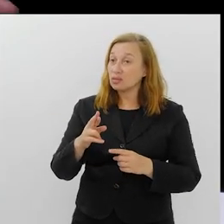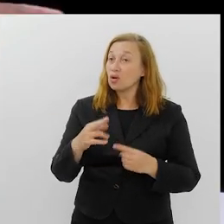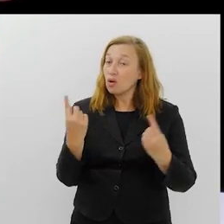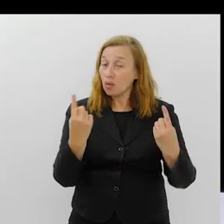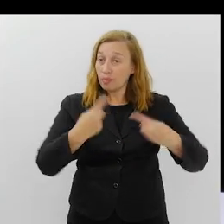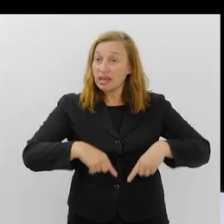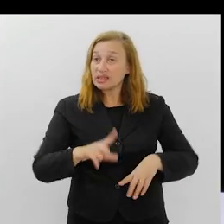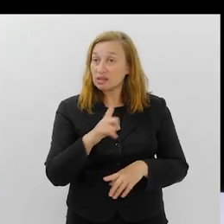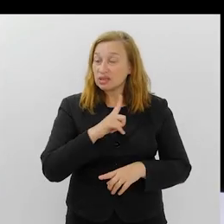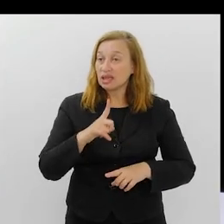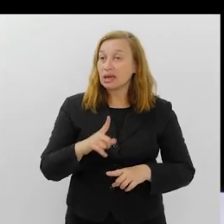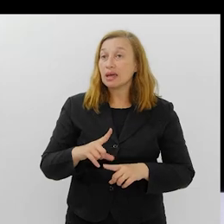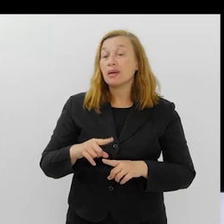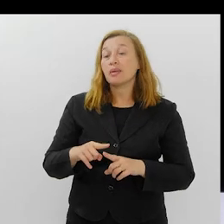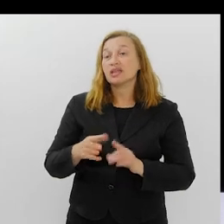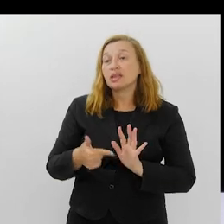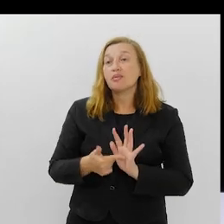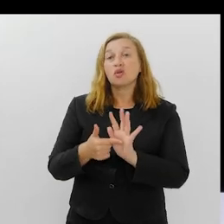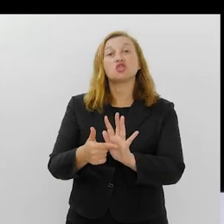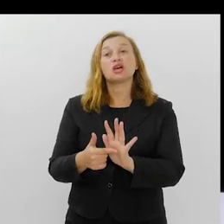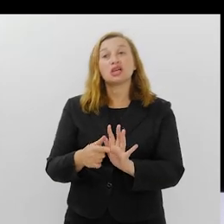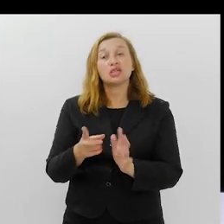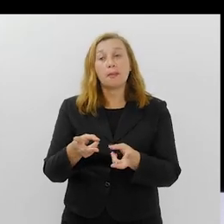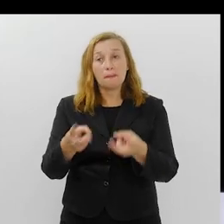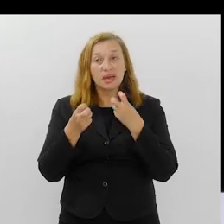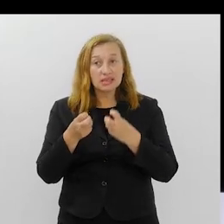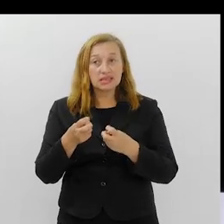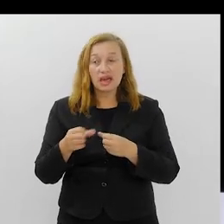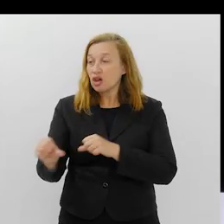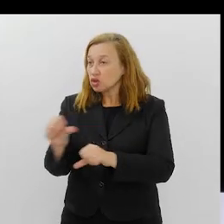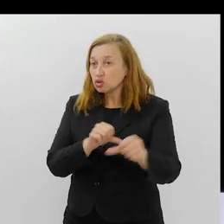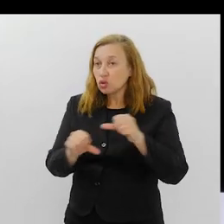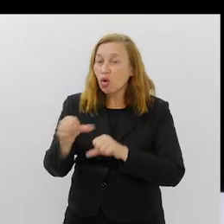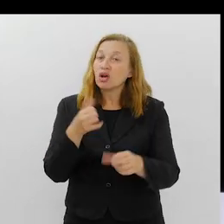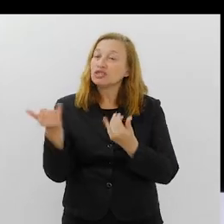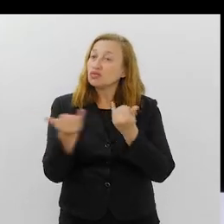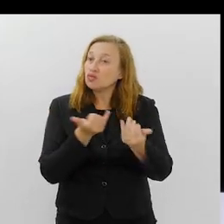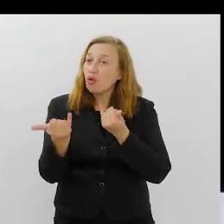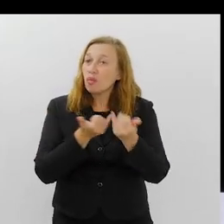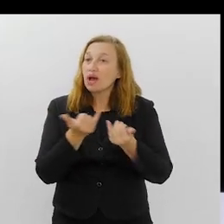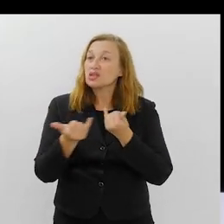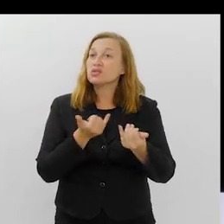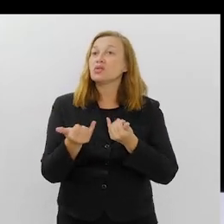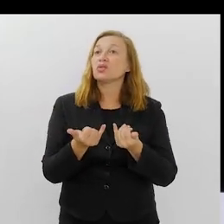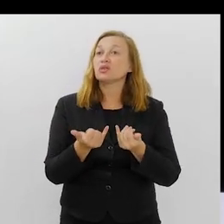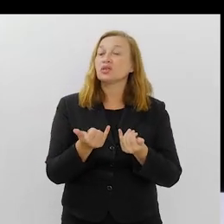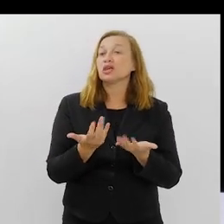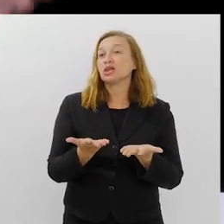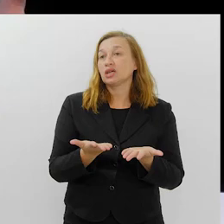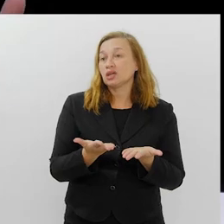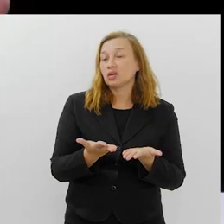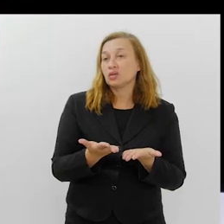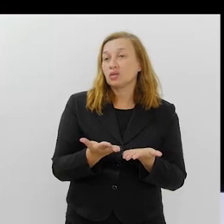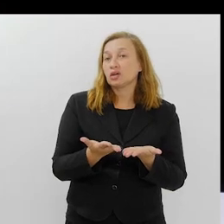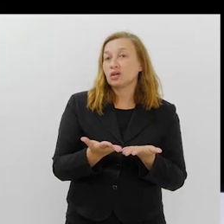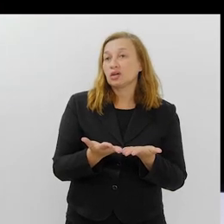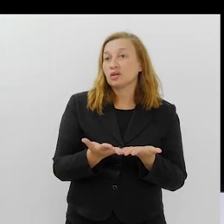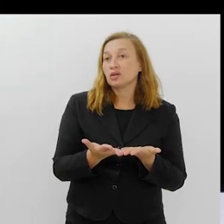Então, isso é algo que tem aparecido bastante. A gente percebe, inclusive, troca de informações. Começou com